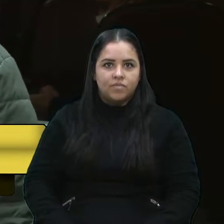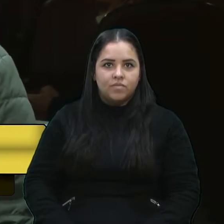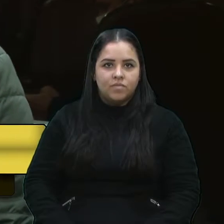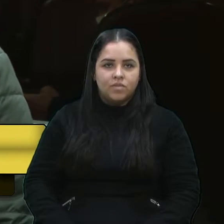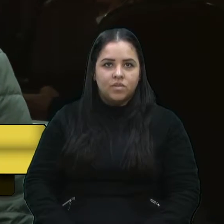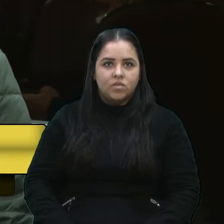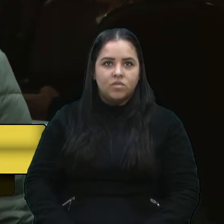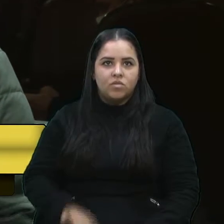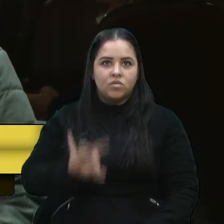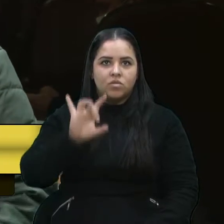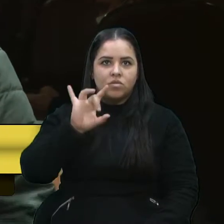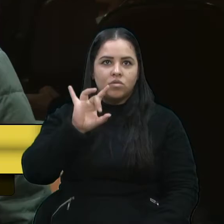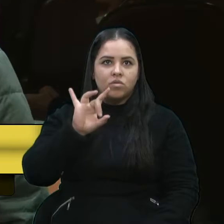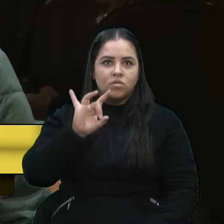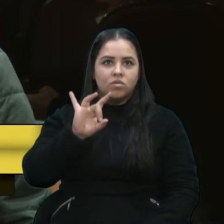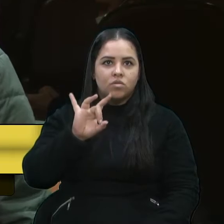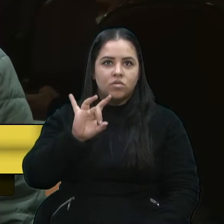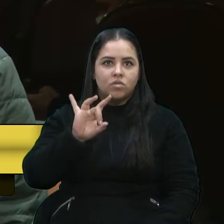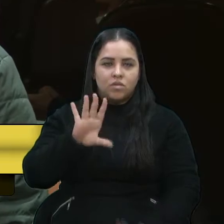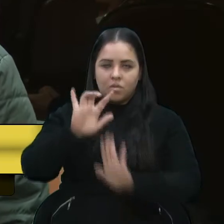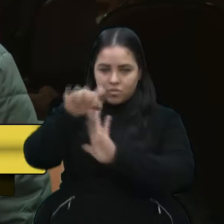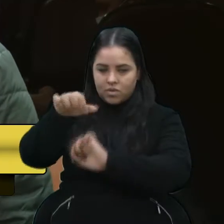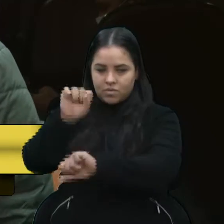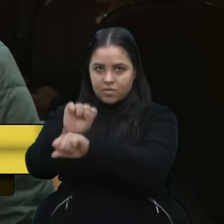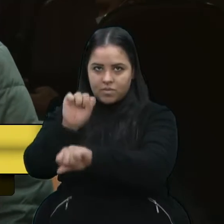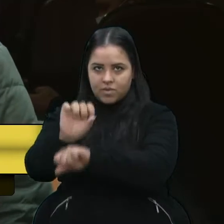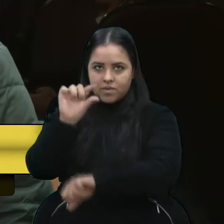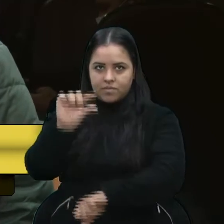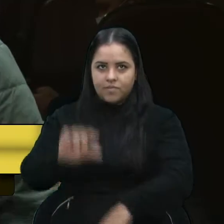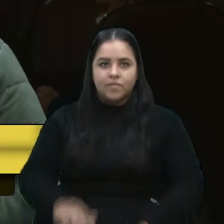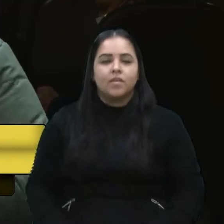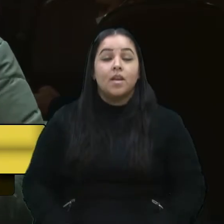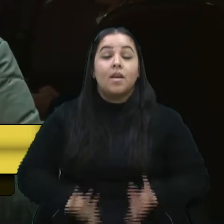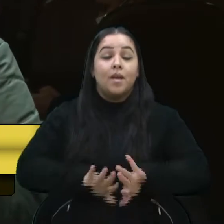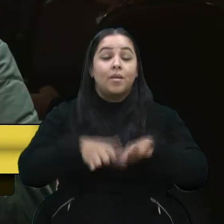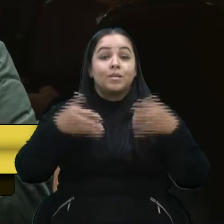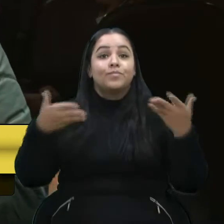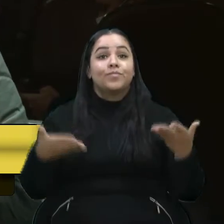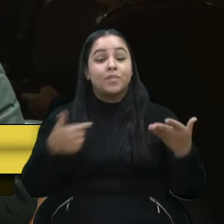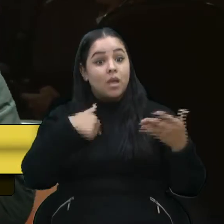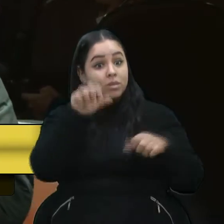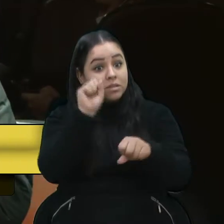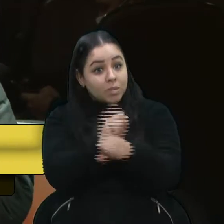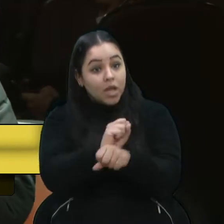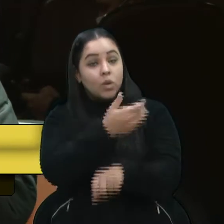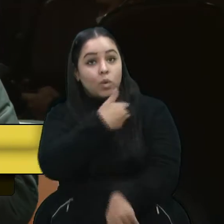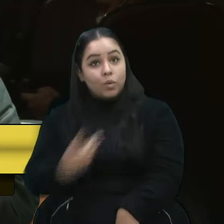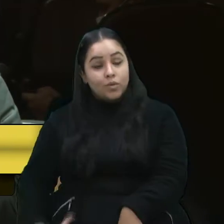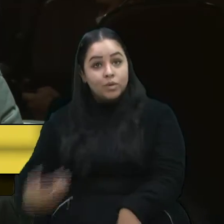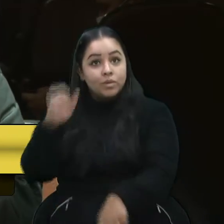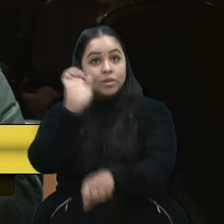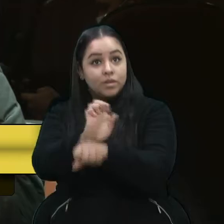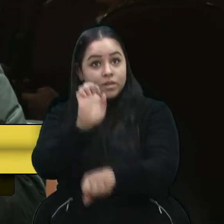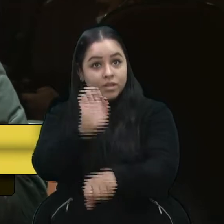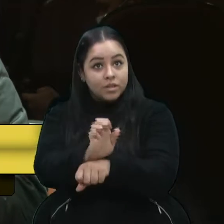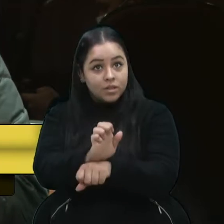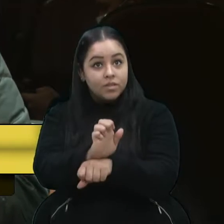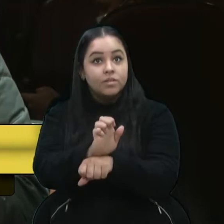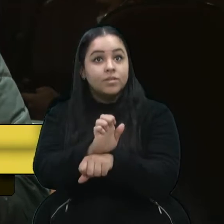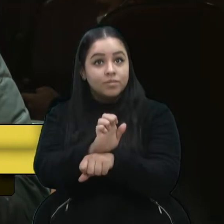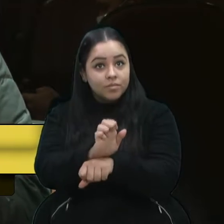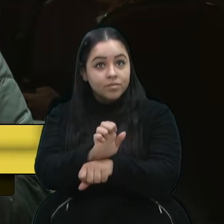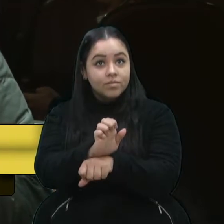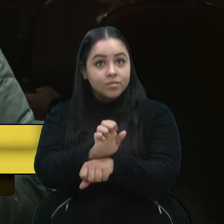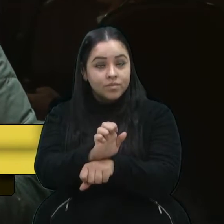para... Depois eu concedo a parte, se for. Mas, enfim, eu espero que o governo do Estado venha para